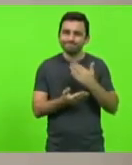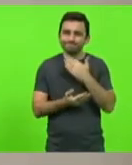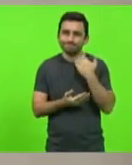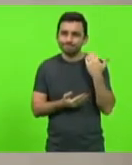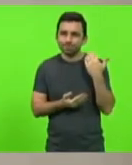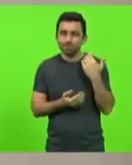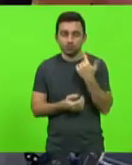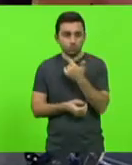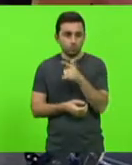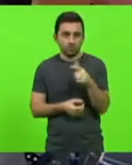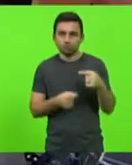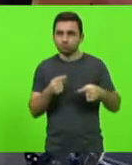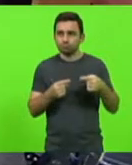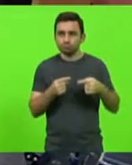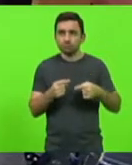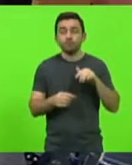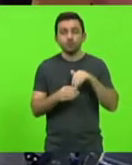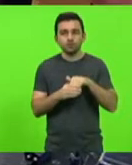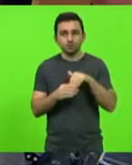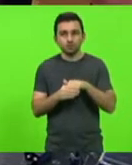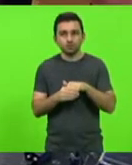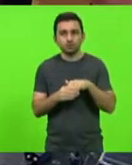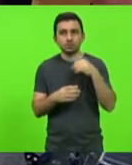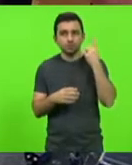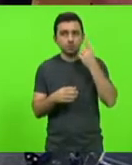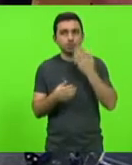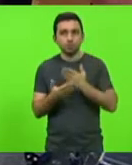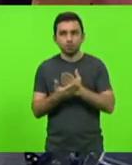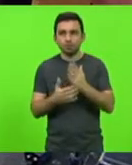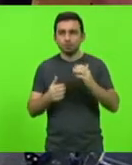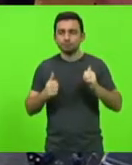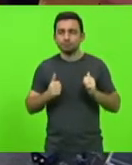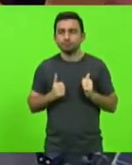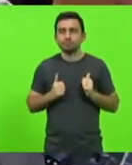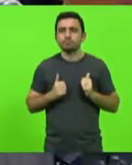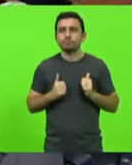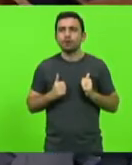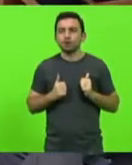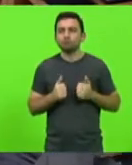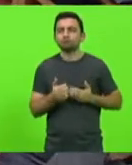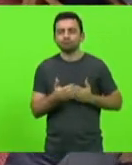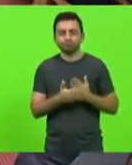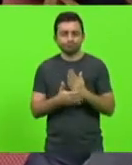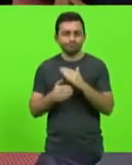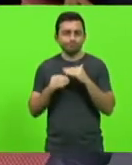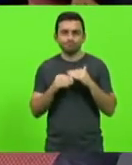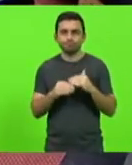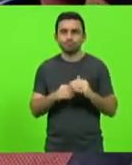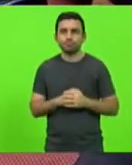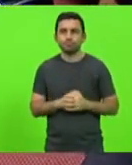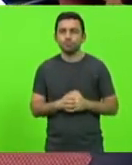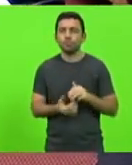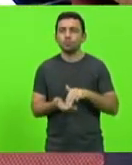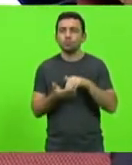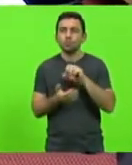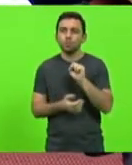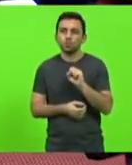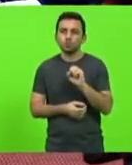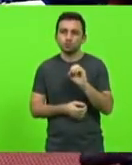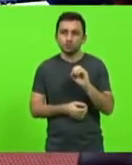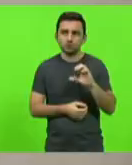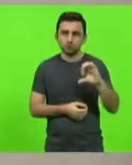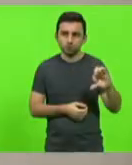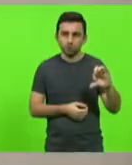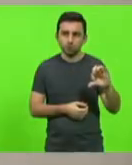Não havendo quem queira discutir, em votação, deputados que aprovam, permaneçam como se encontram, aprovado por unanimidade. Moção 809, doutor